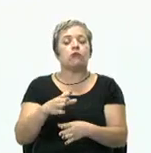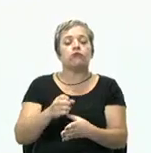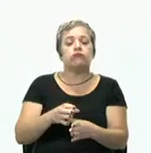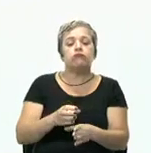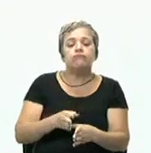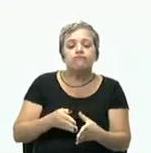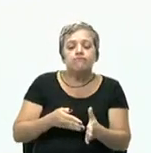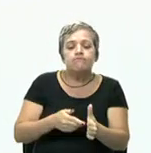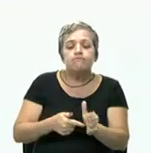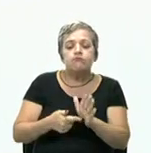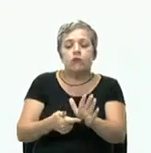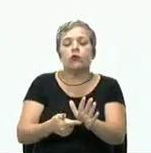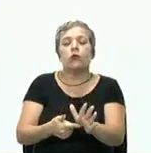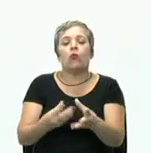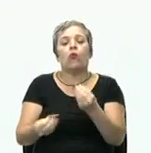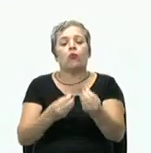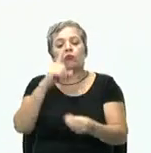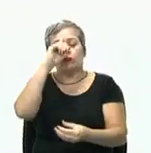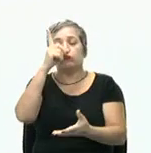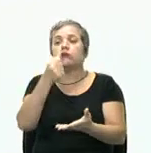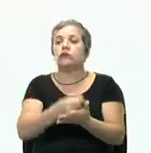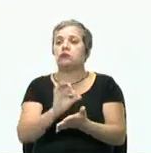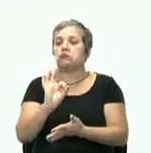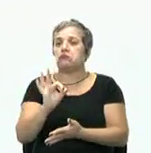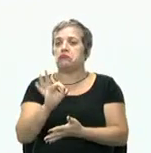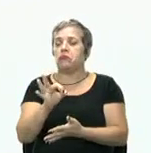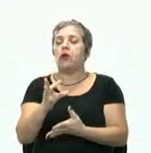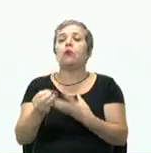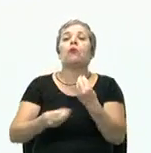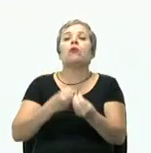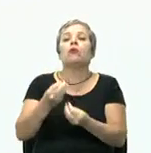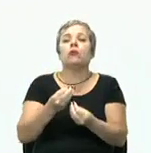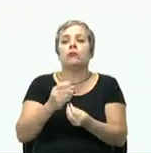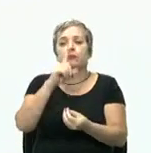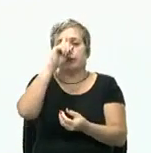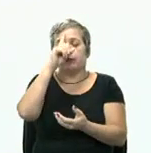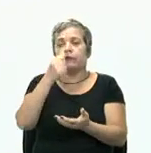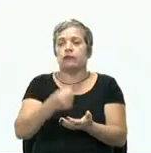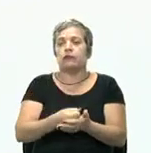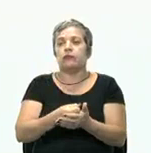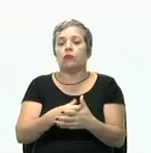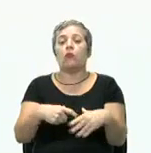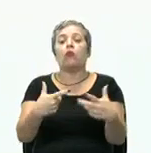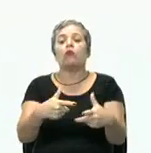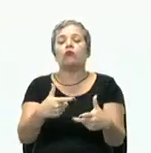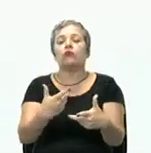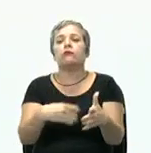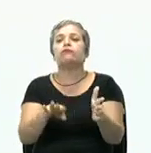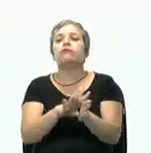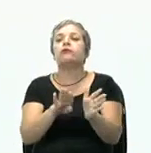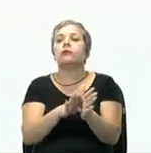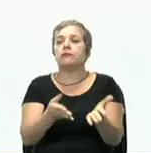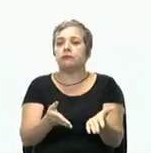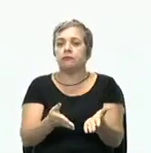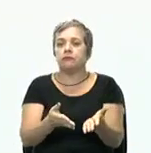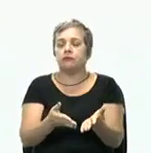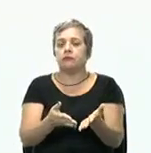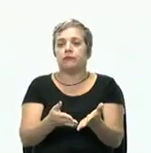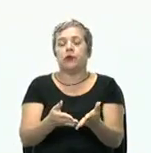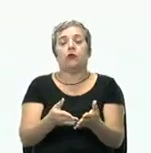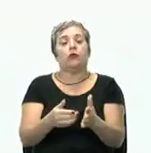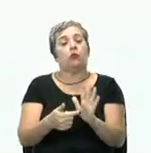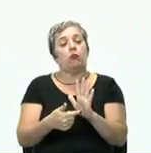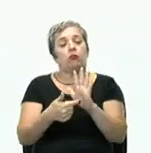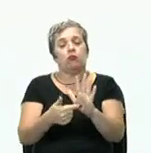eu tomar as melhores decisões. como tomar essa decisão? Aonde eu quero chegar? E quando a gente